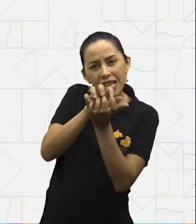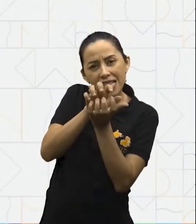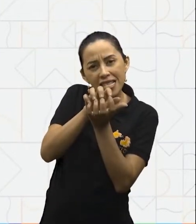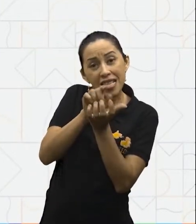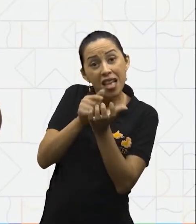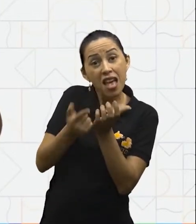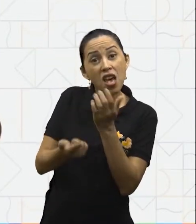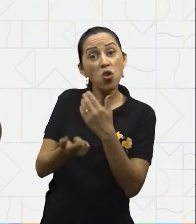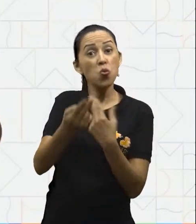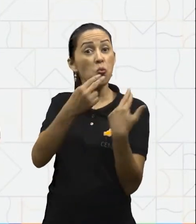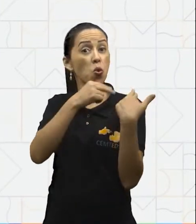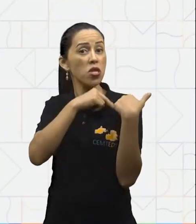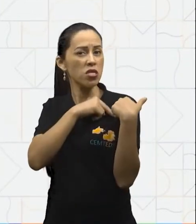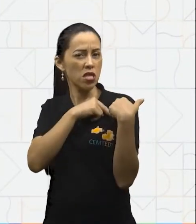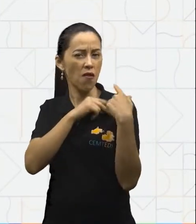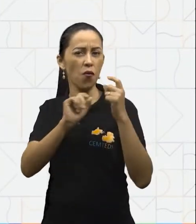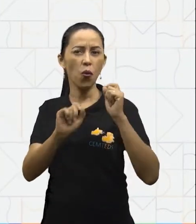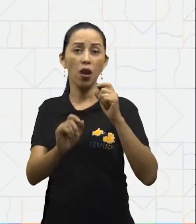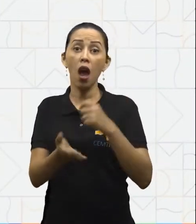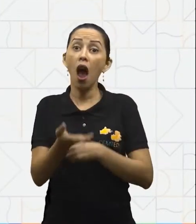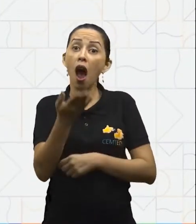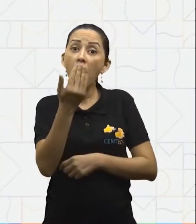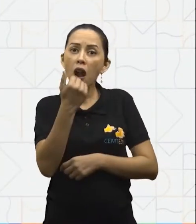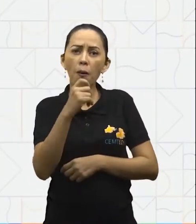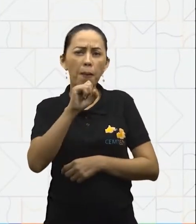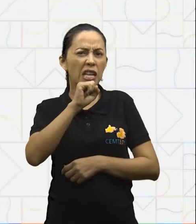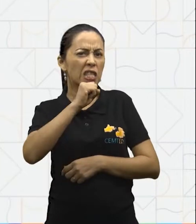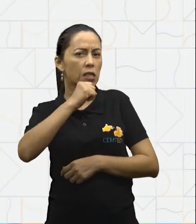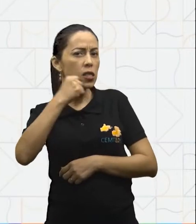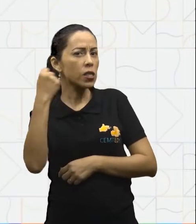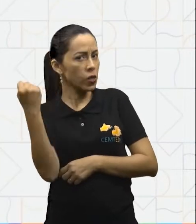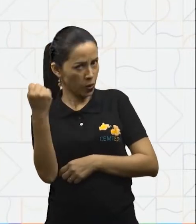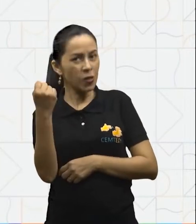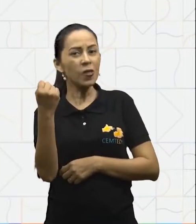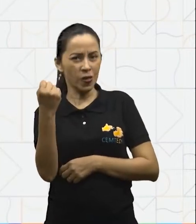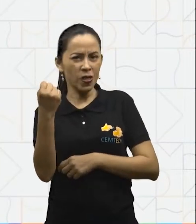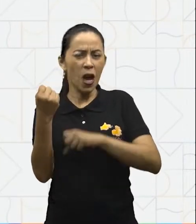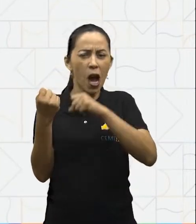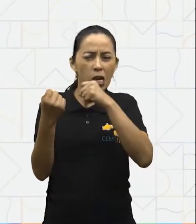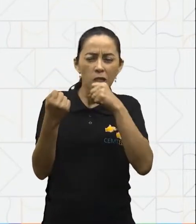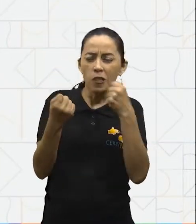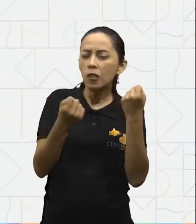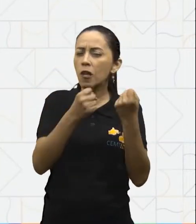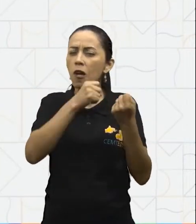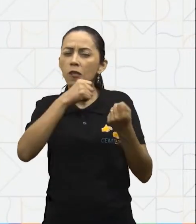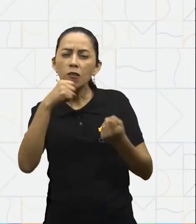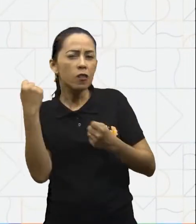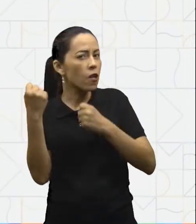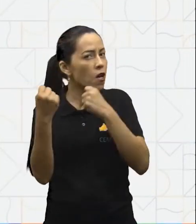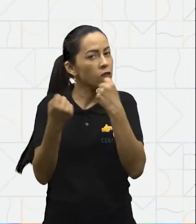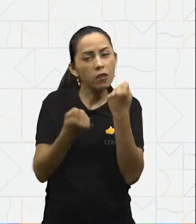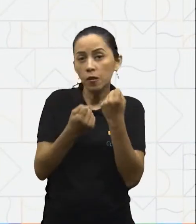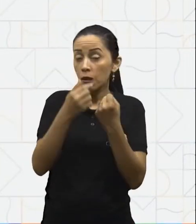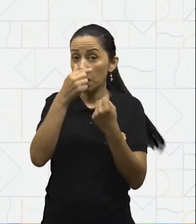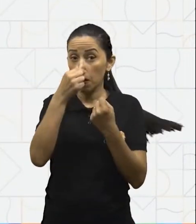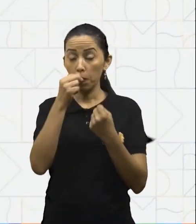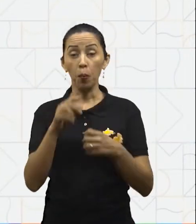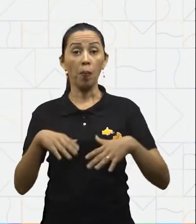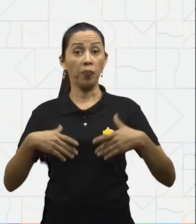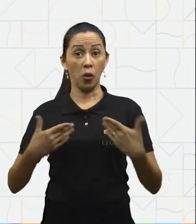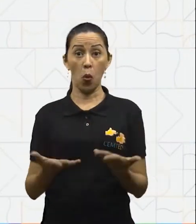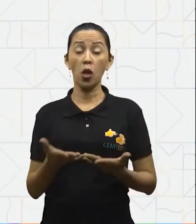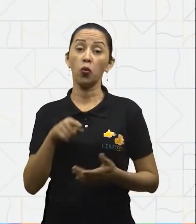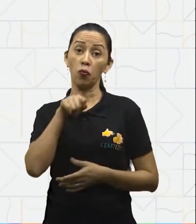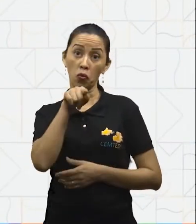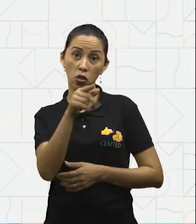alimentos, triturá-los em pedaços menores. Ao tempo em que o alimento é rasgado, triturado e